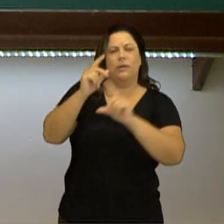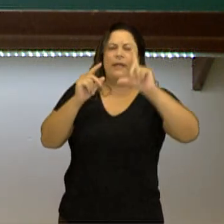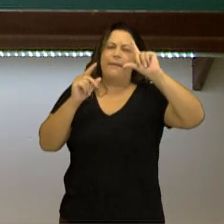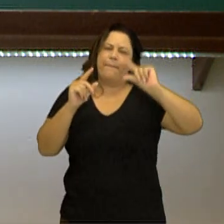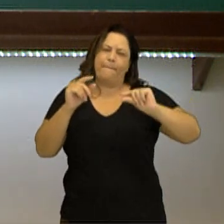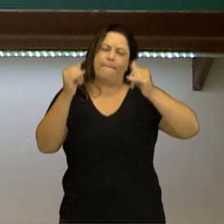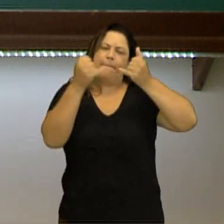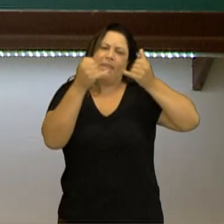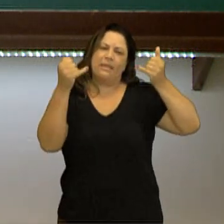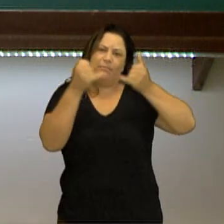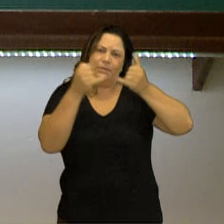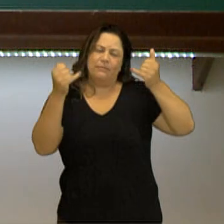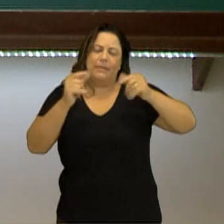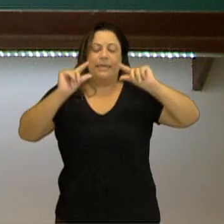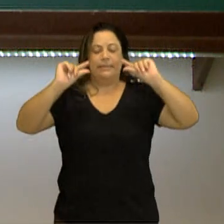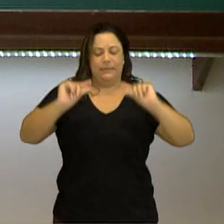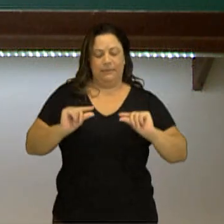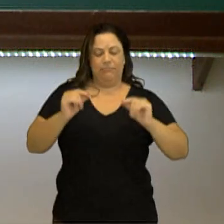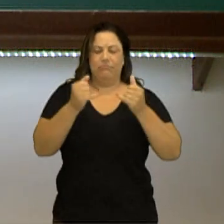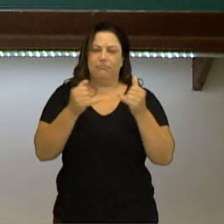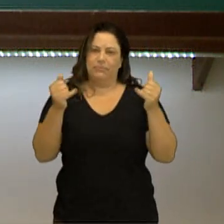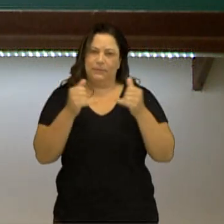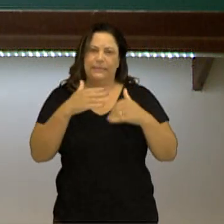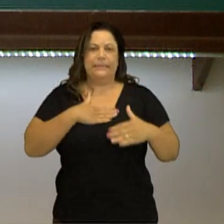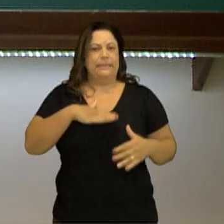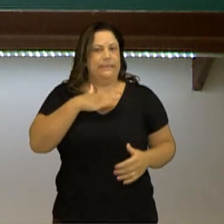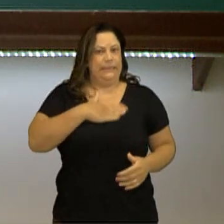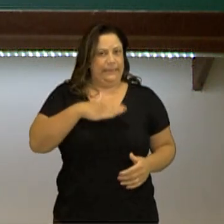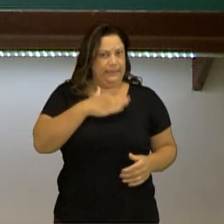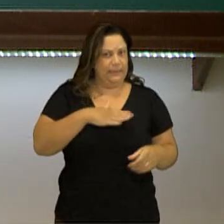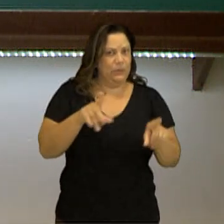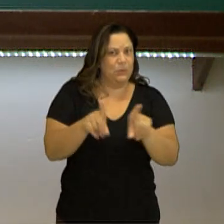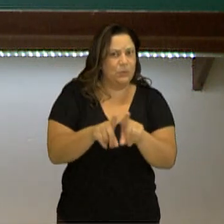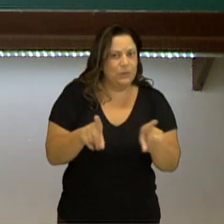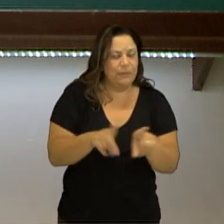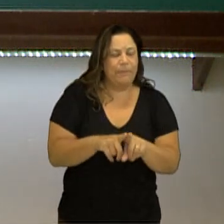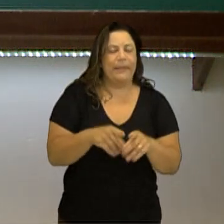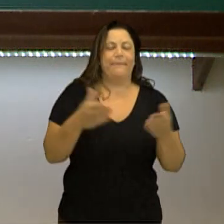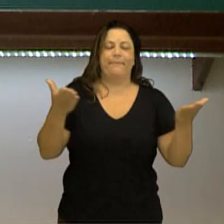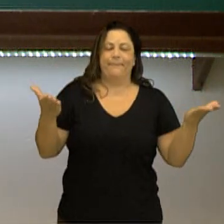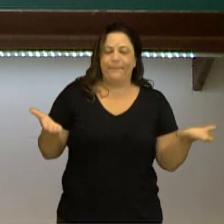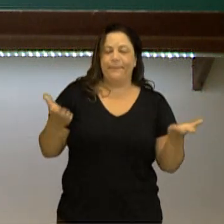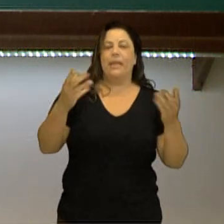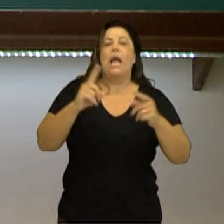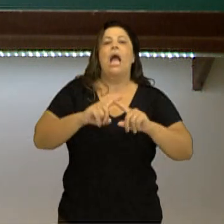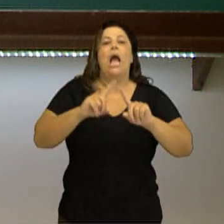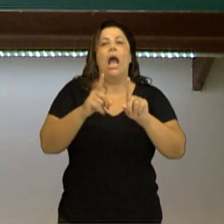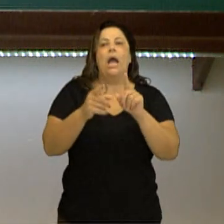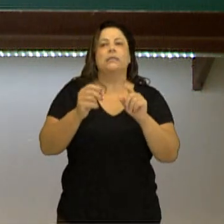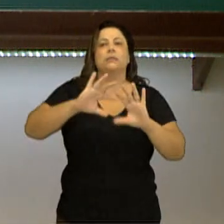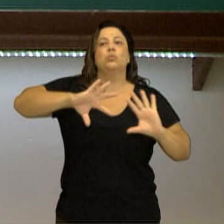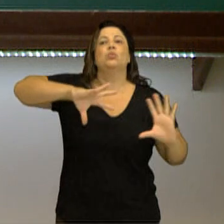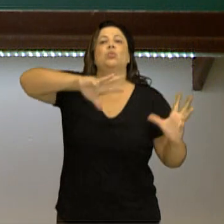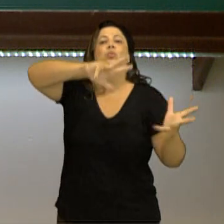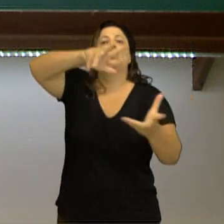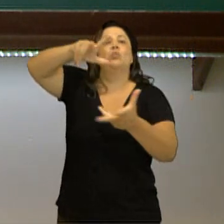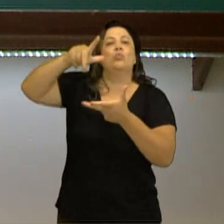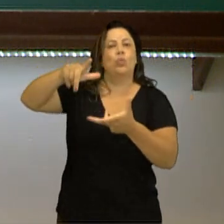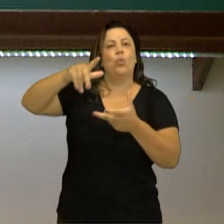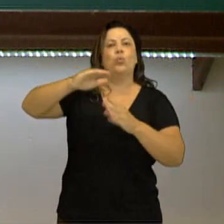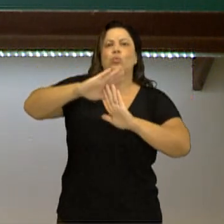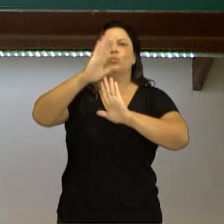mais estreitinhas, um volume mais tranquilo. Mas, indiscutivelmente, você percebe que o mundo inteiro está